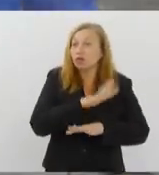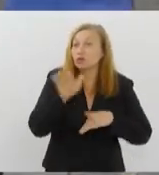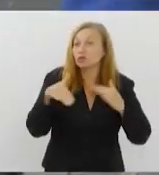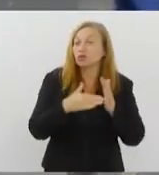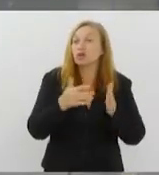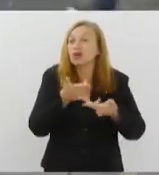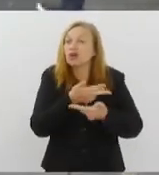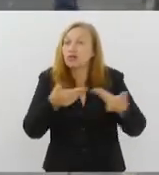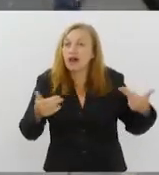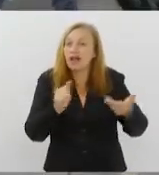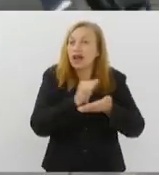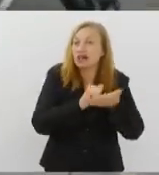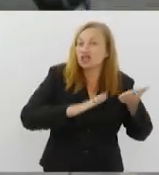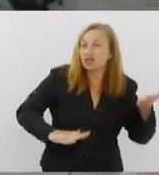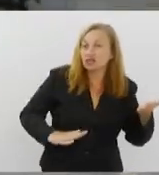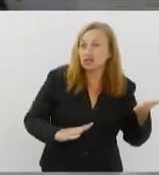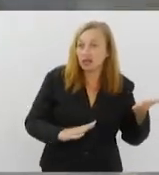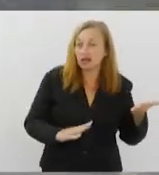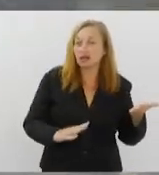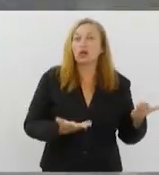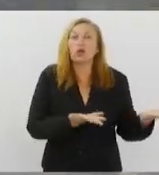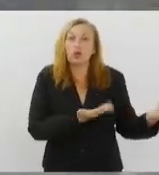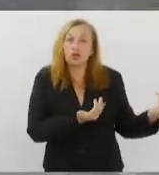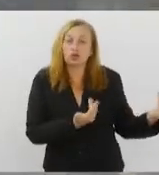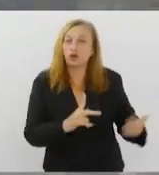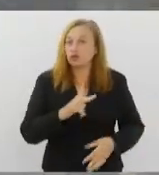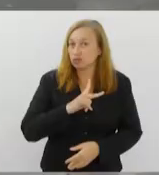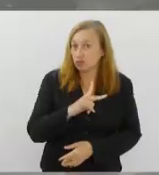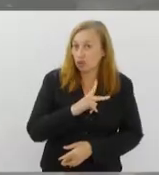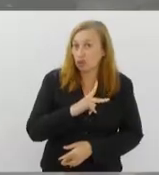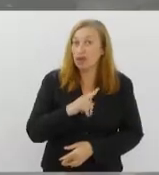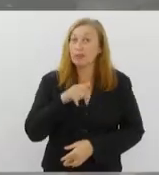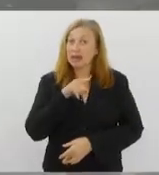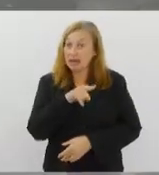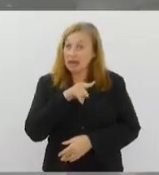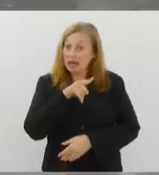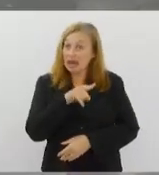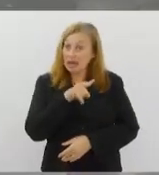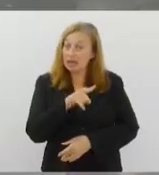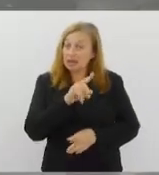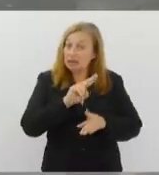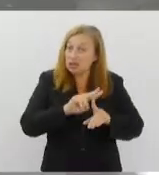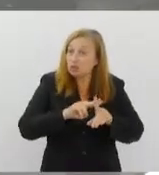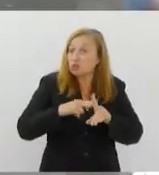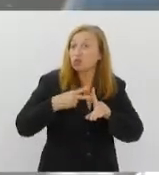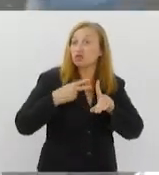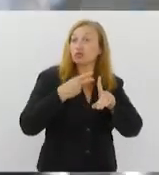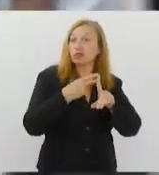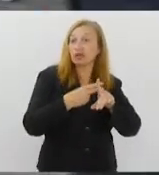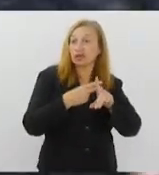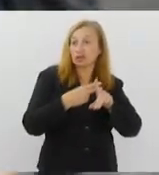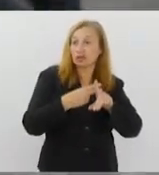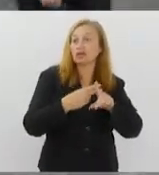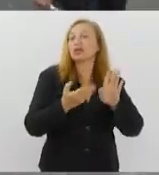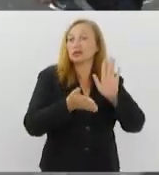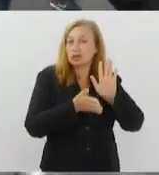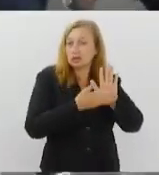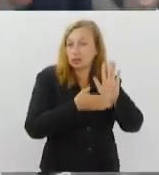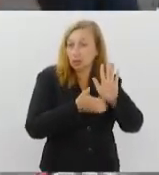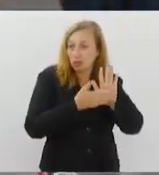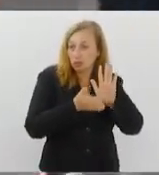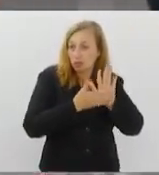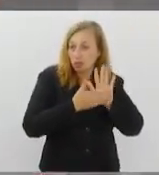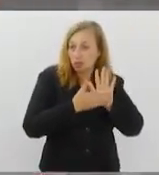várias atividades com os próprios jovens para que eles sejam multiplicadores dessa proposta de